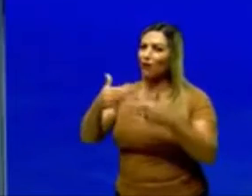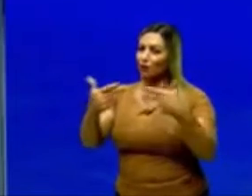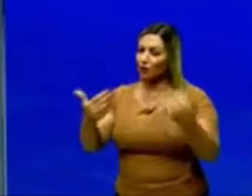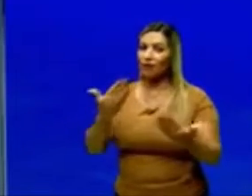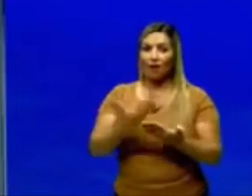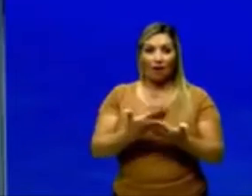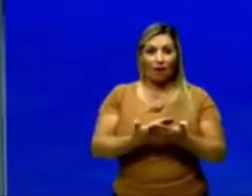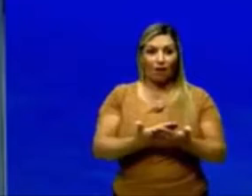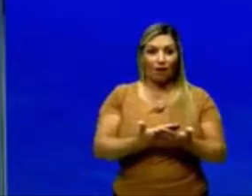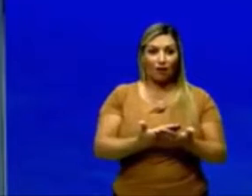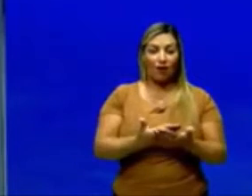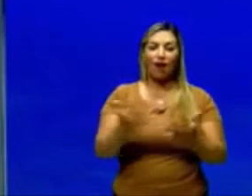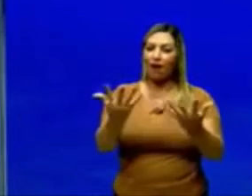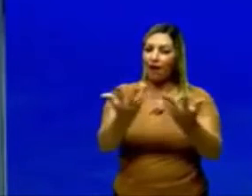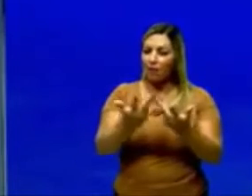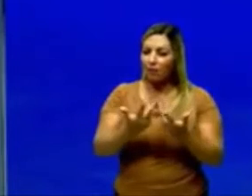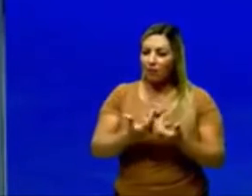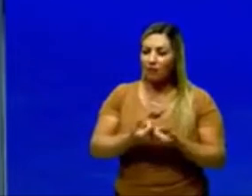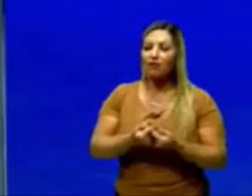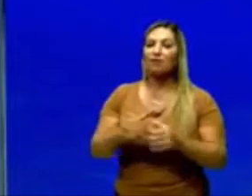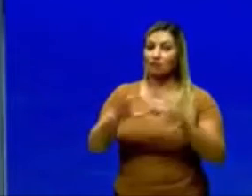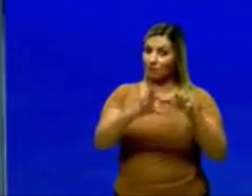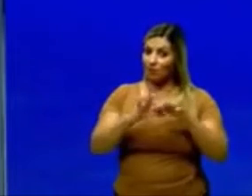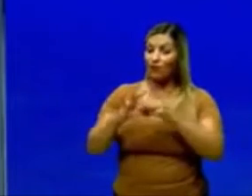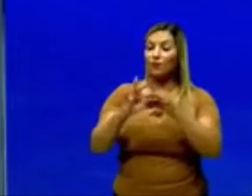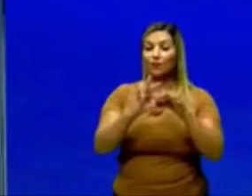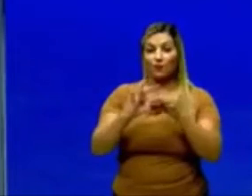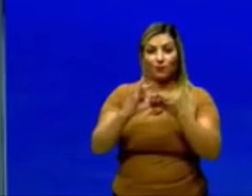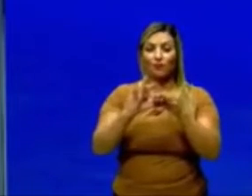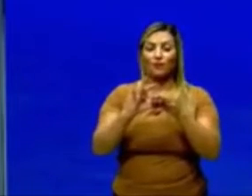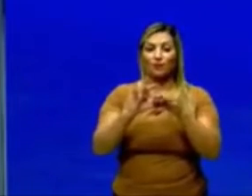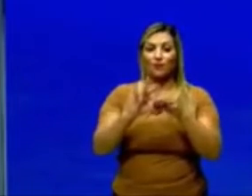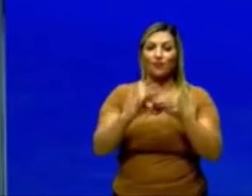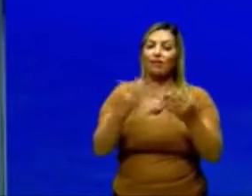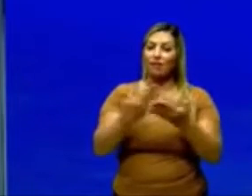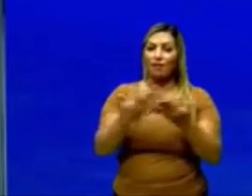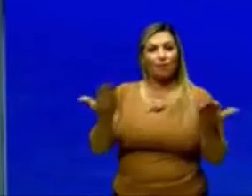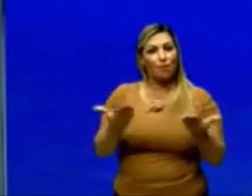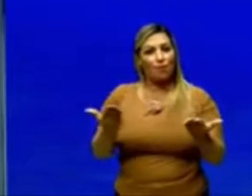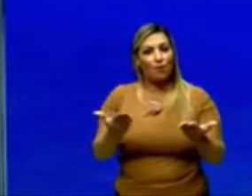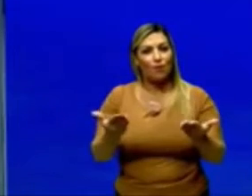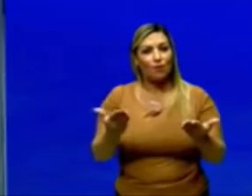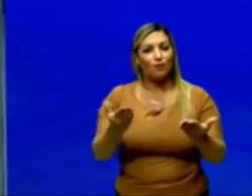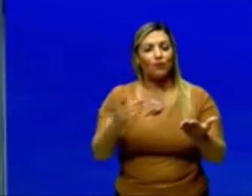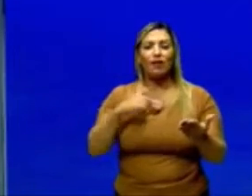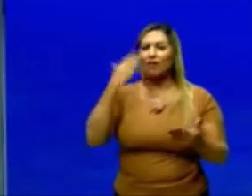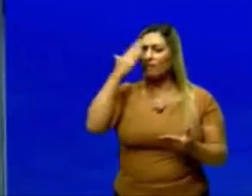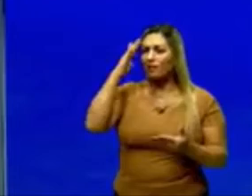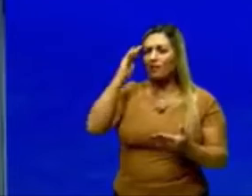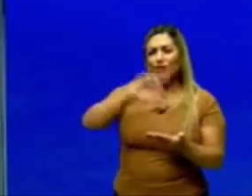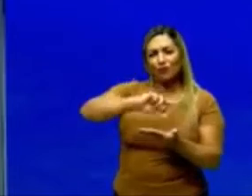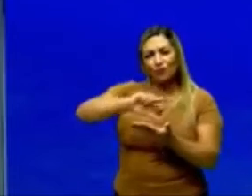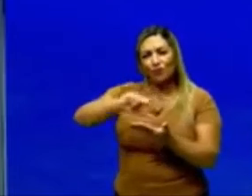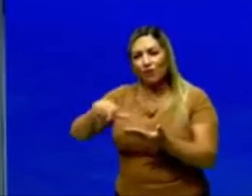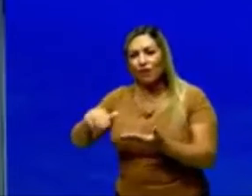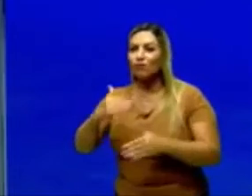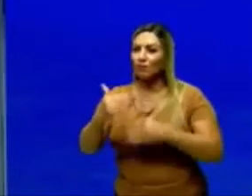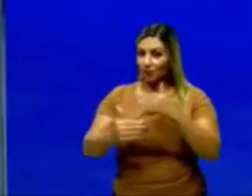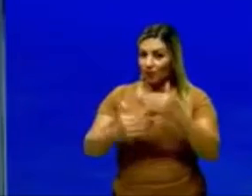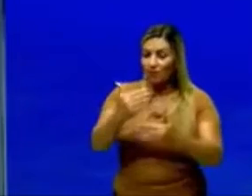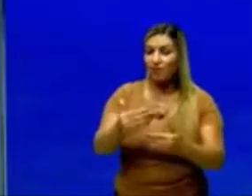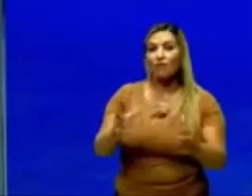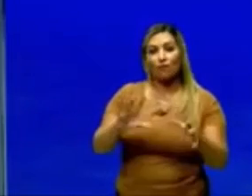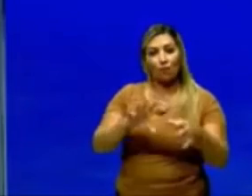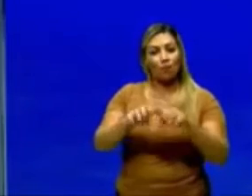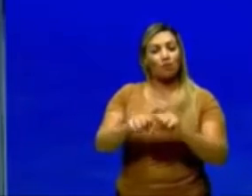As habilidades envolvidas nessa nossa aula é entender os diversos processos de formação de polímeros